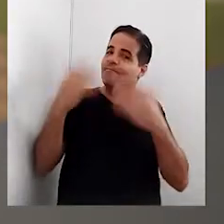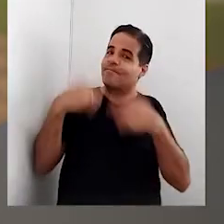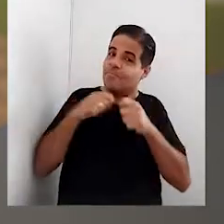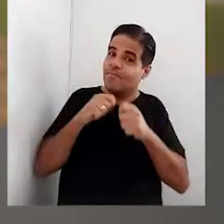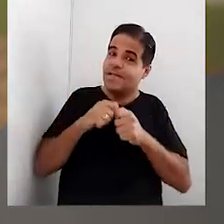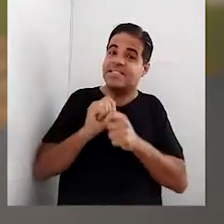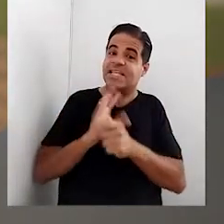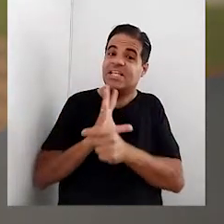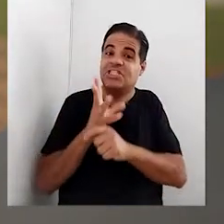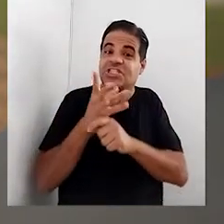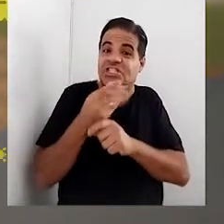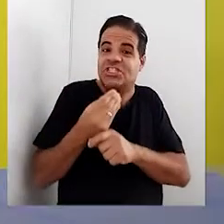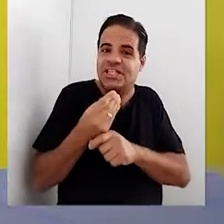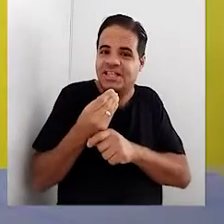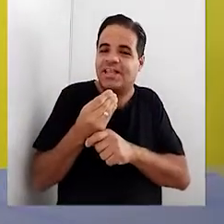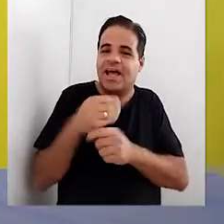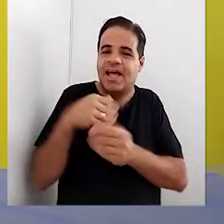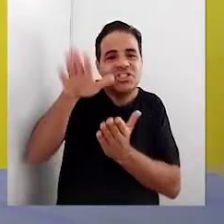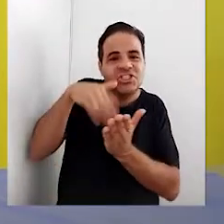fazer tinta caseira?